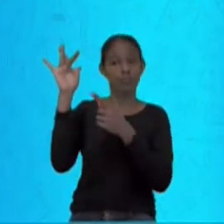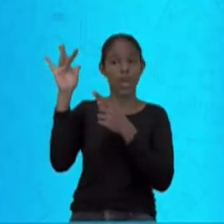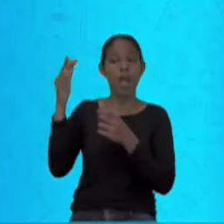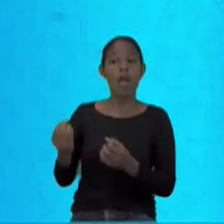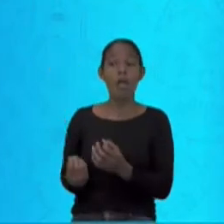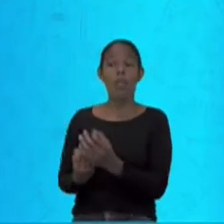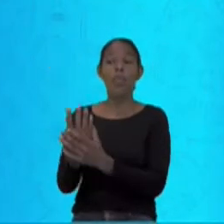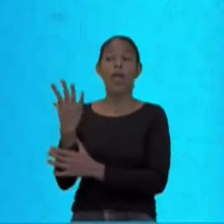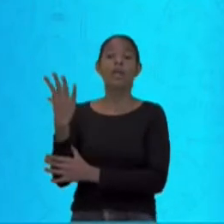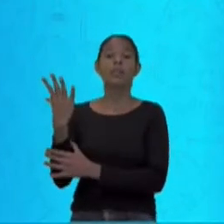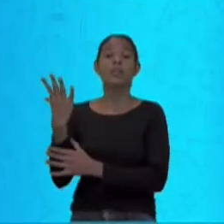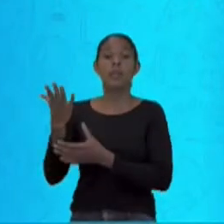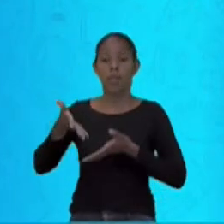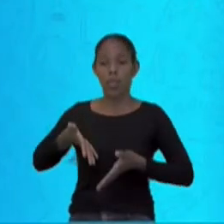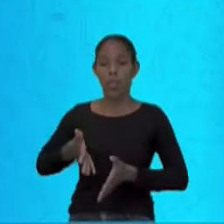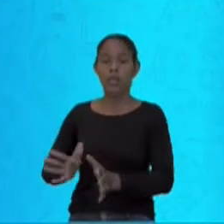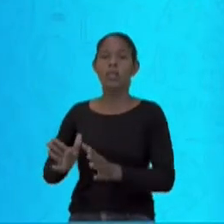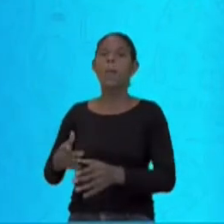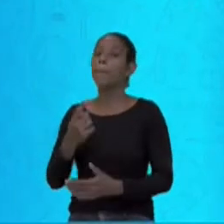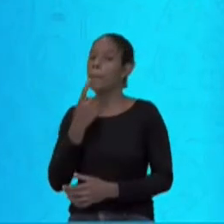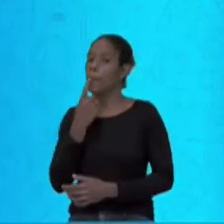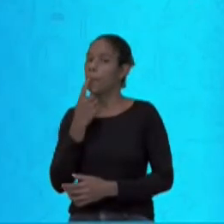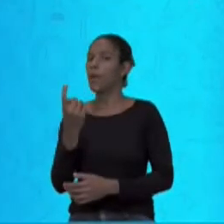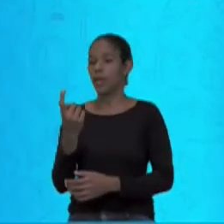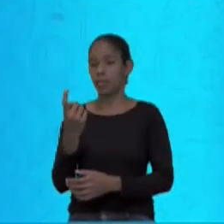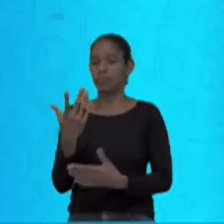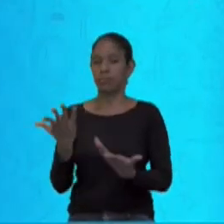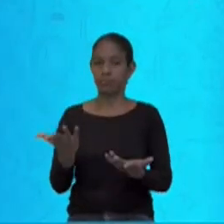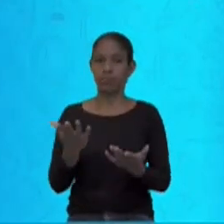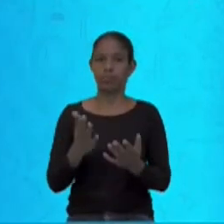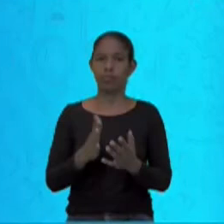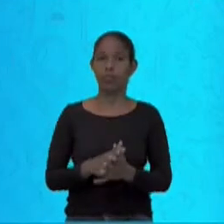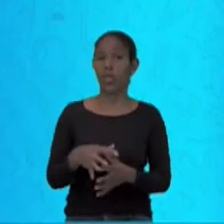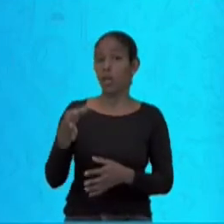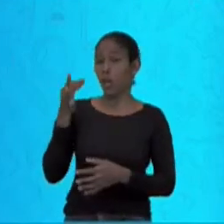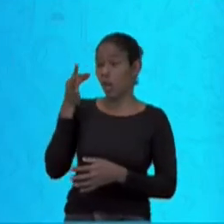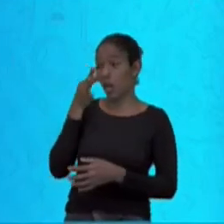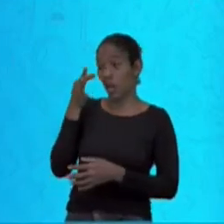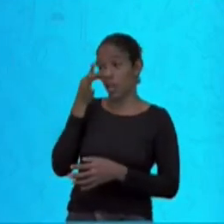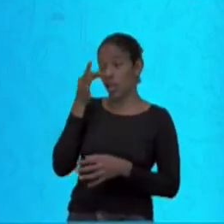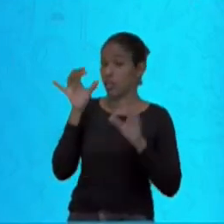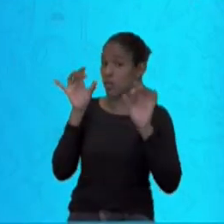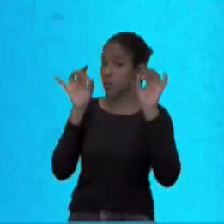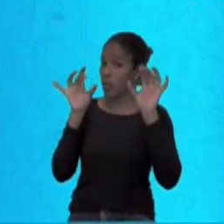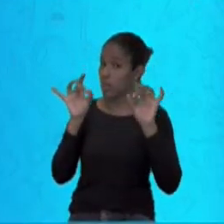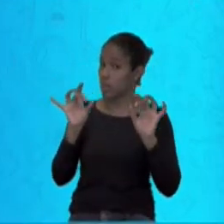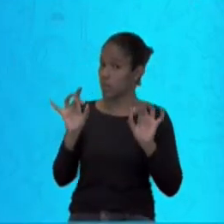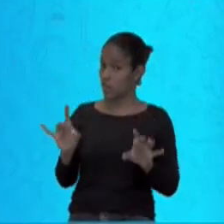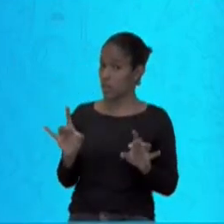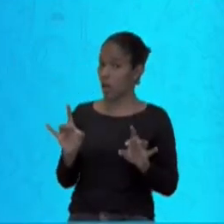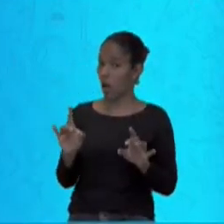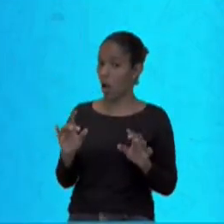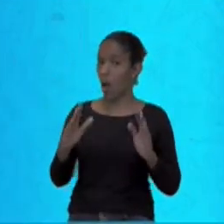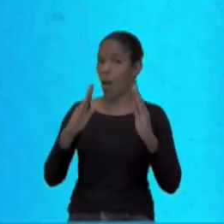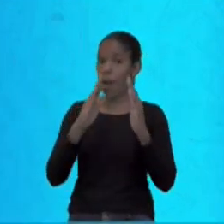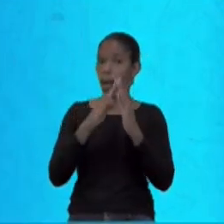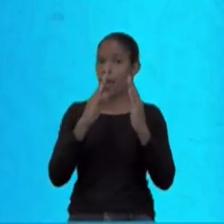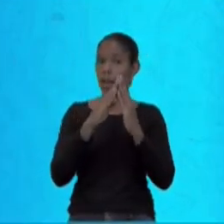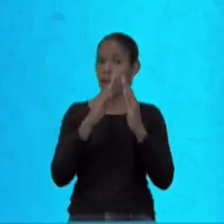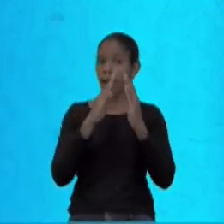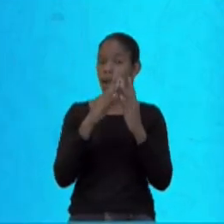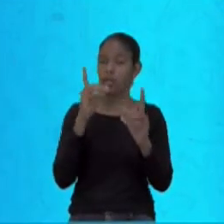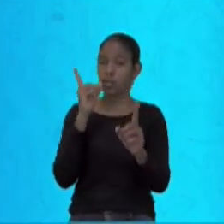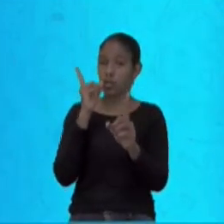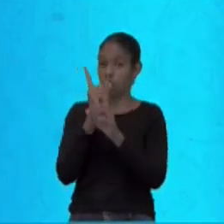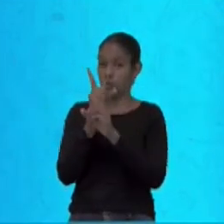metros. Aí uma atenção especial. Ele pode estar dentro da casa ou na região que nós chamamos de pere